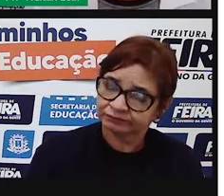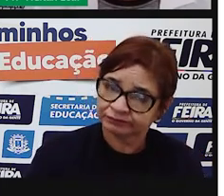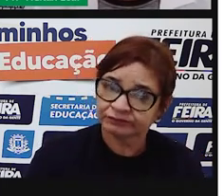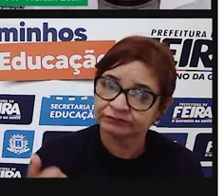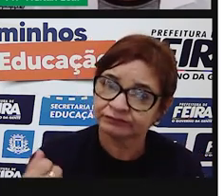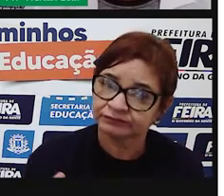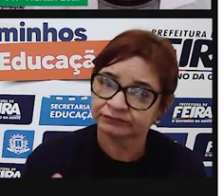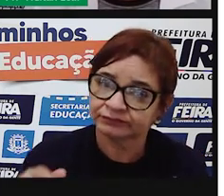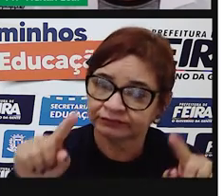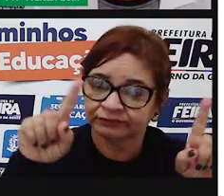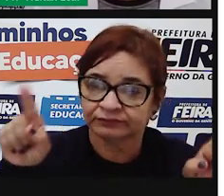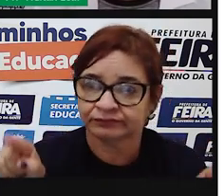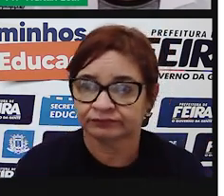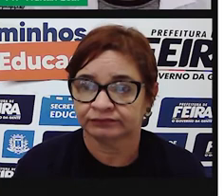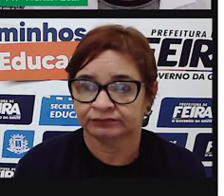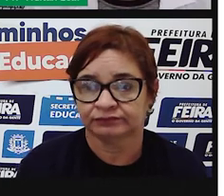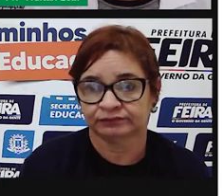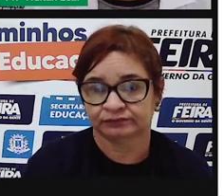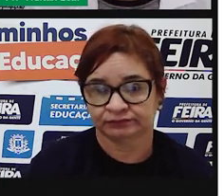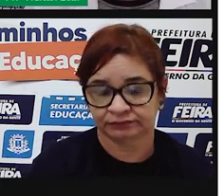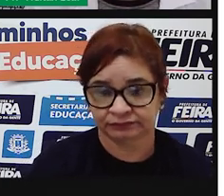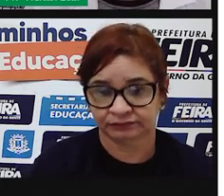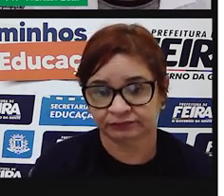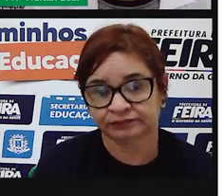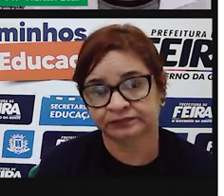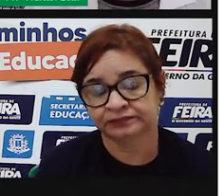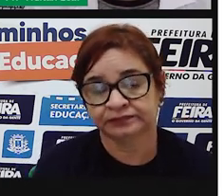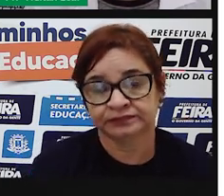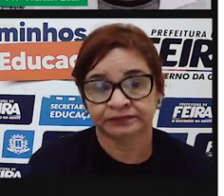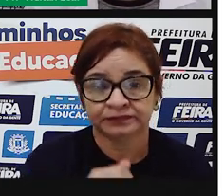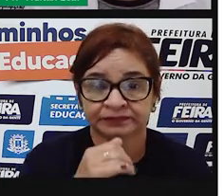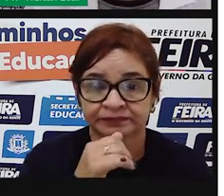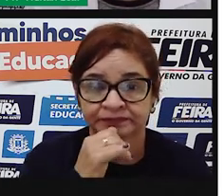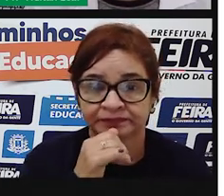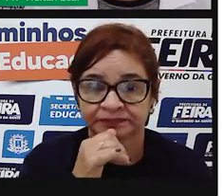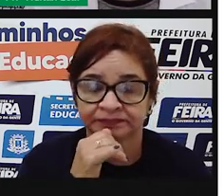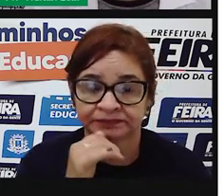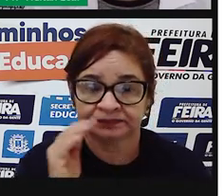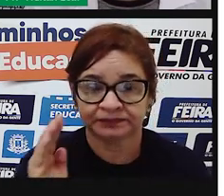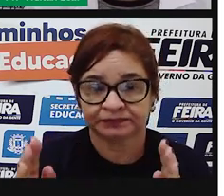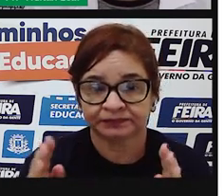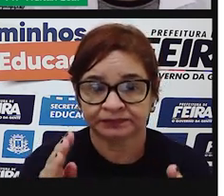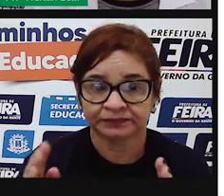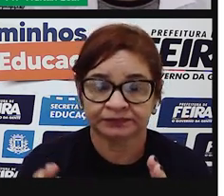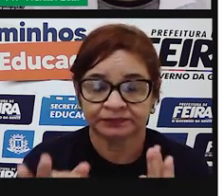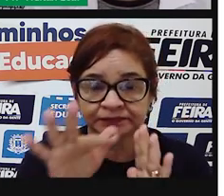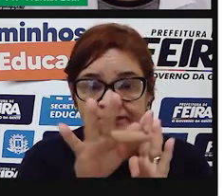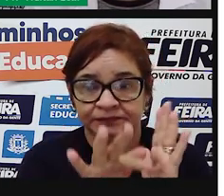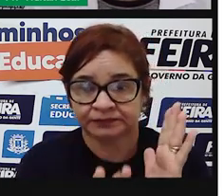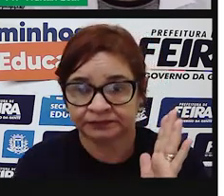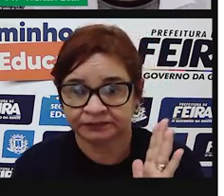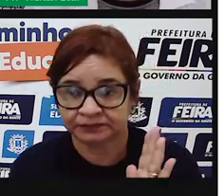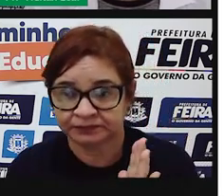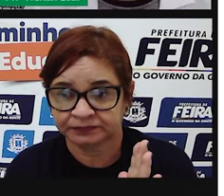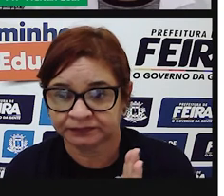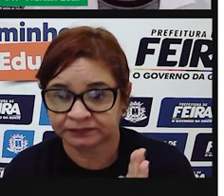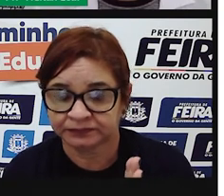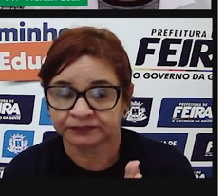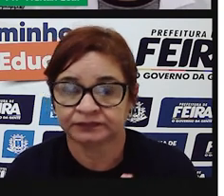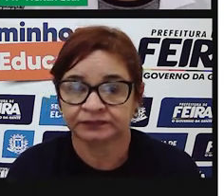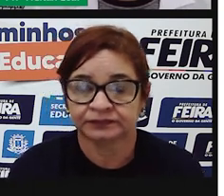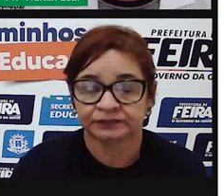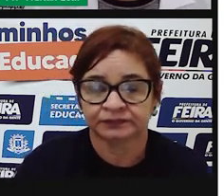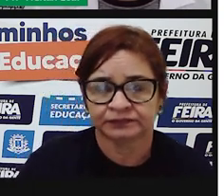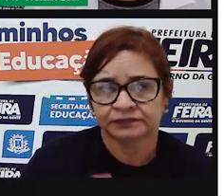os parênteses? Usa-se os parênteses para intercalar no texto uma indicação adicional,